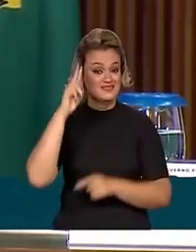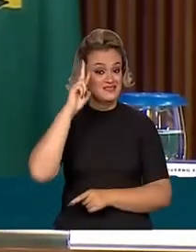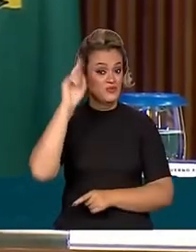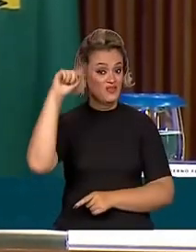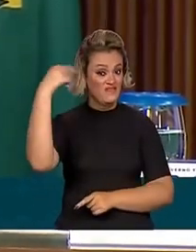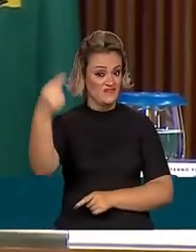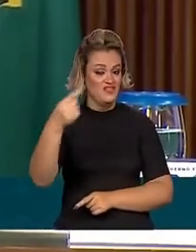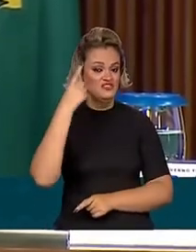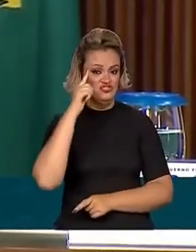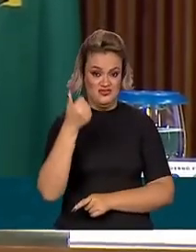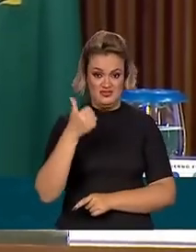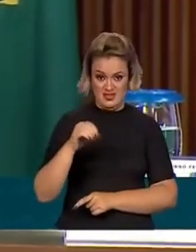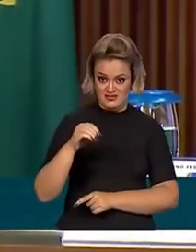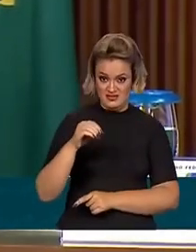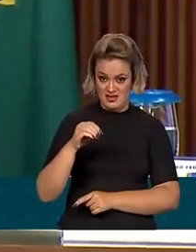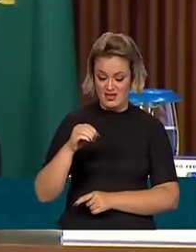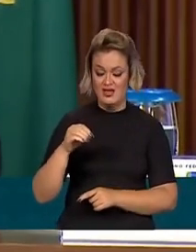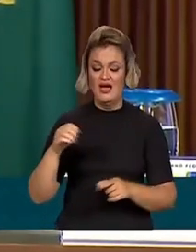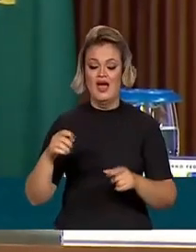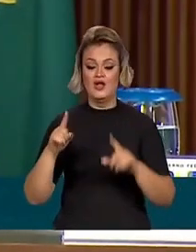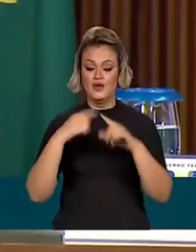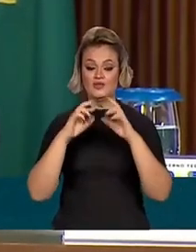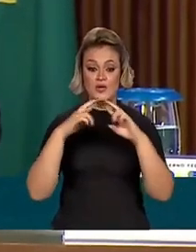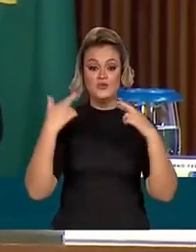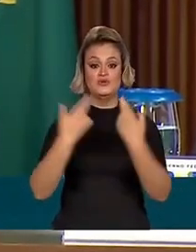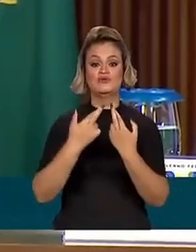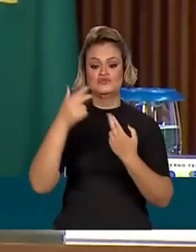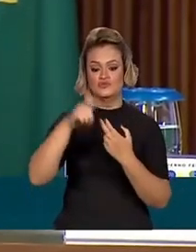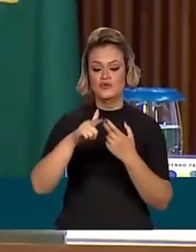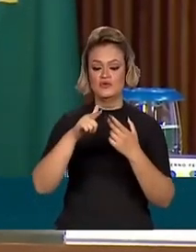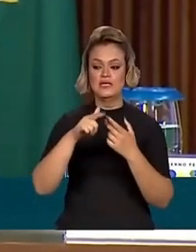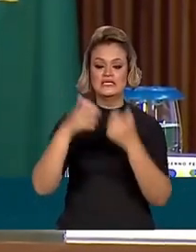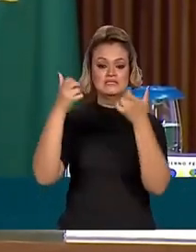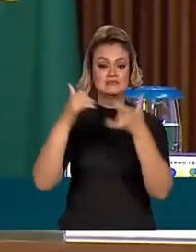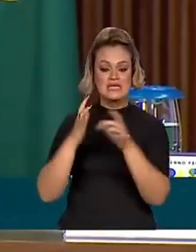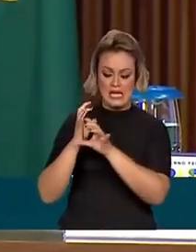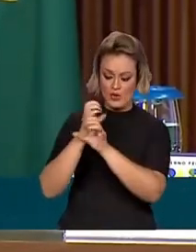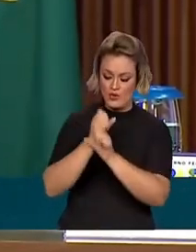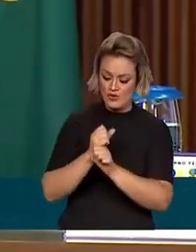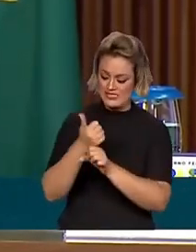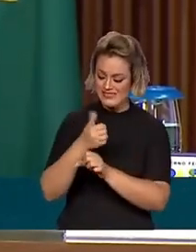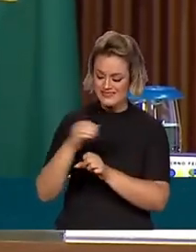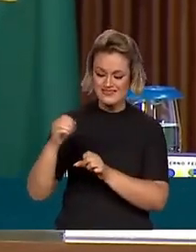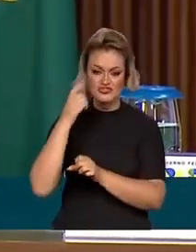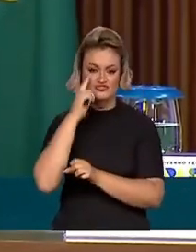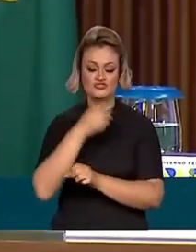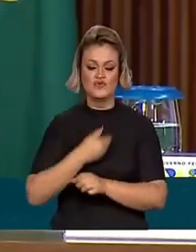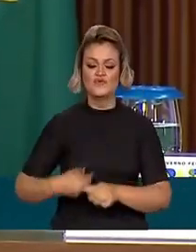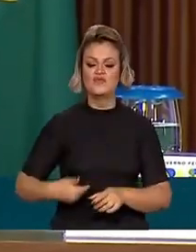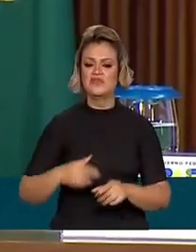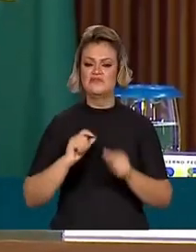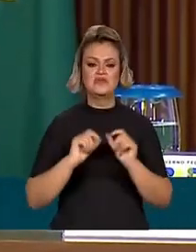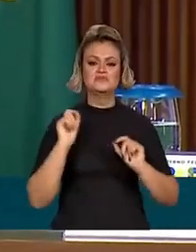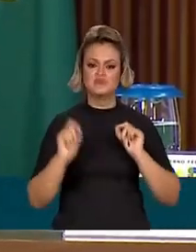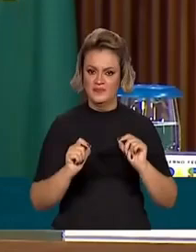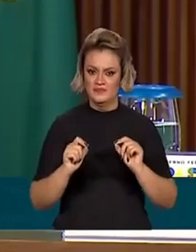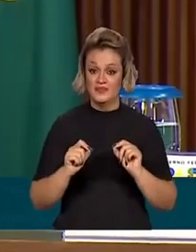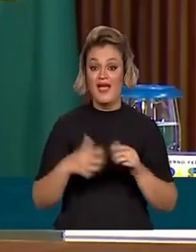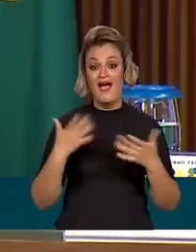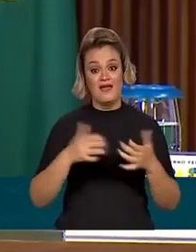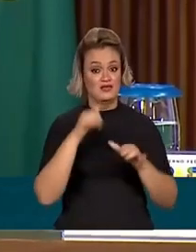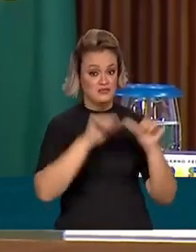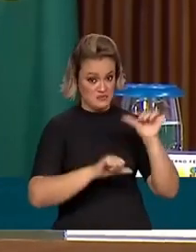-feira, próximo, dia 10, nós vamos ter a reunião dos 100 dias de governo, em que a gente vai não só fazer